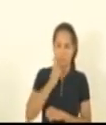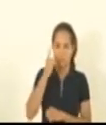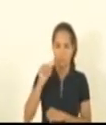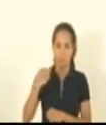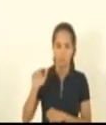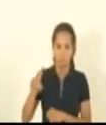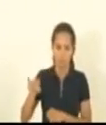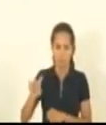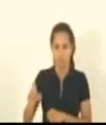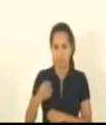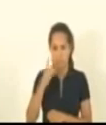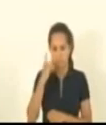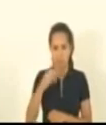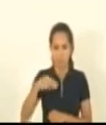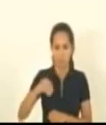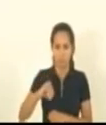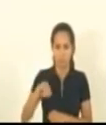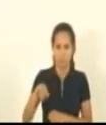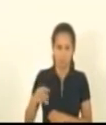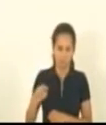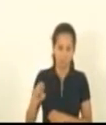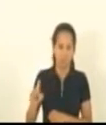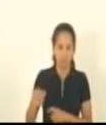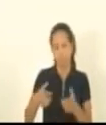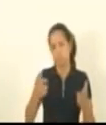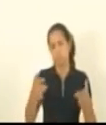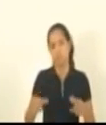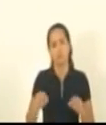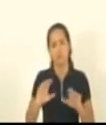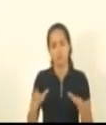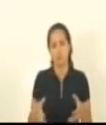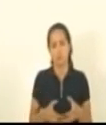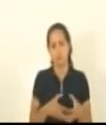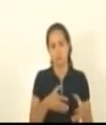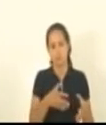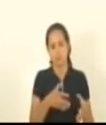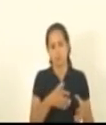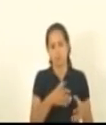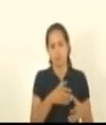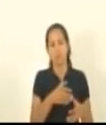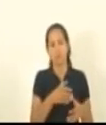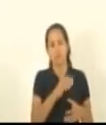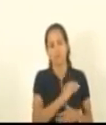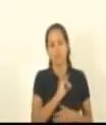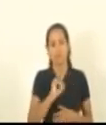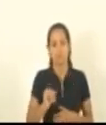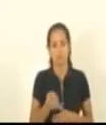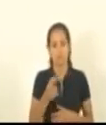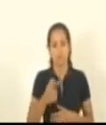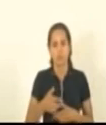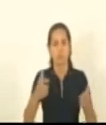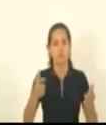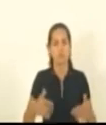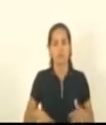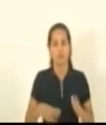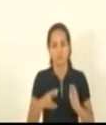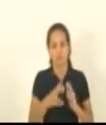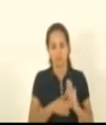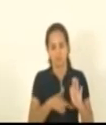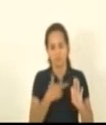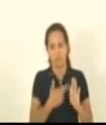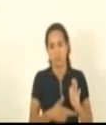do ex-deputado Sérgio Magés. O parecer da Comissão de Constituição e Justiça a voca para a relatoria é pela rejeição do veto